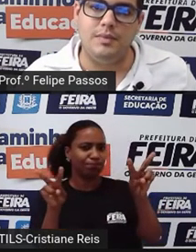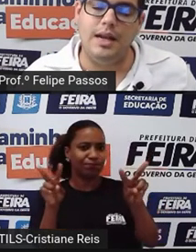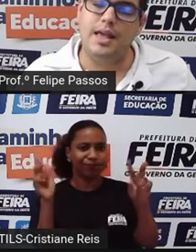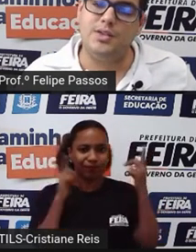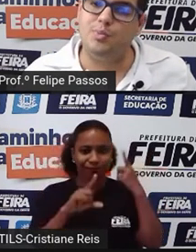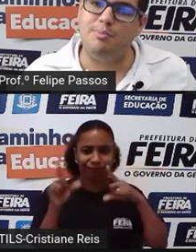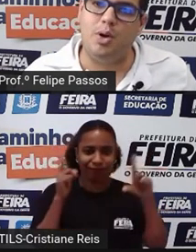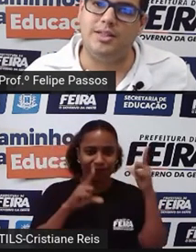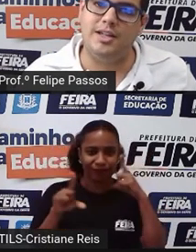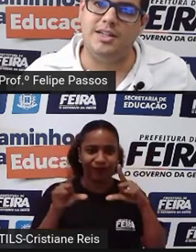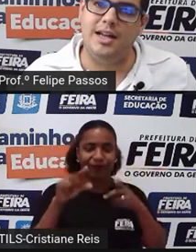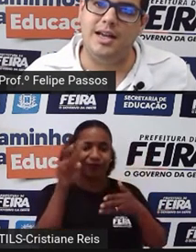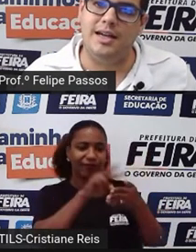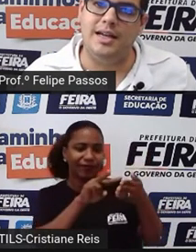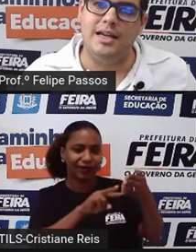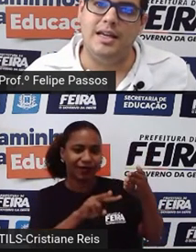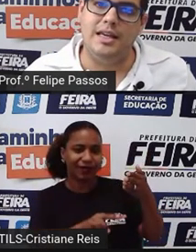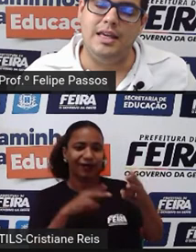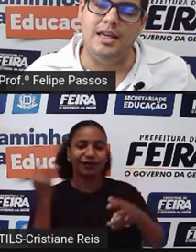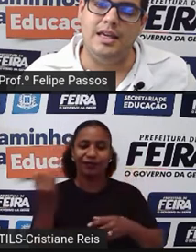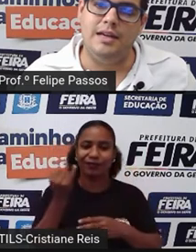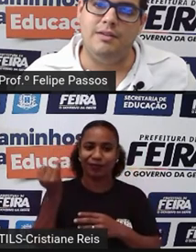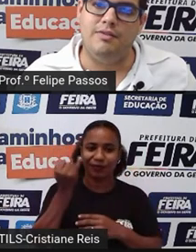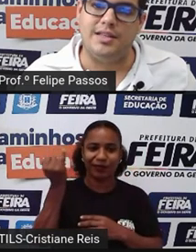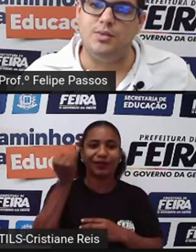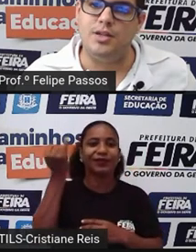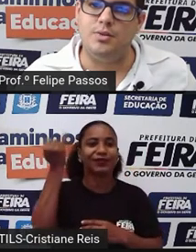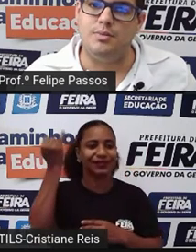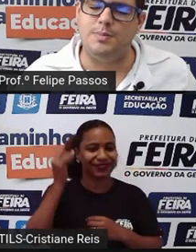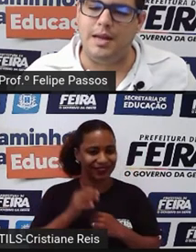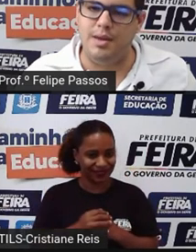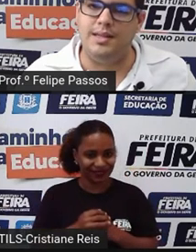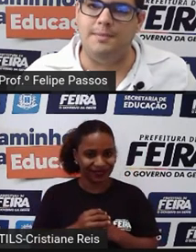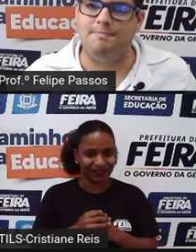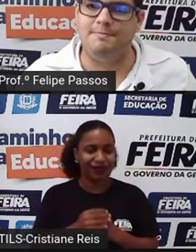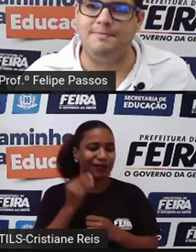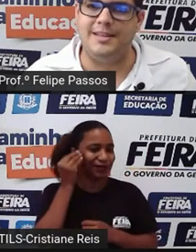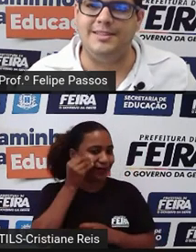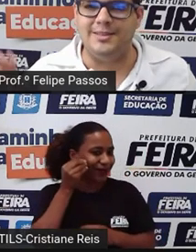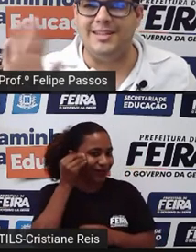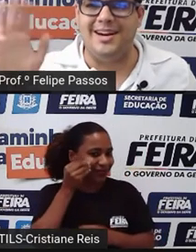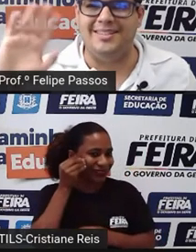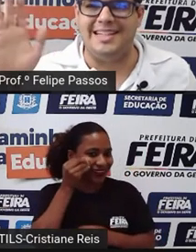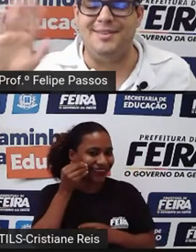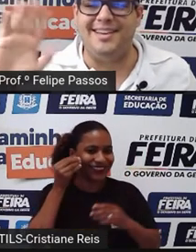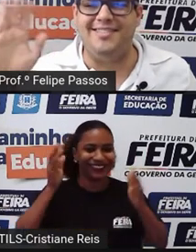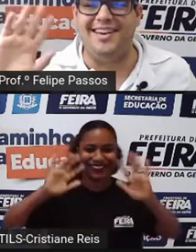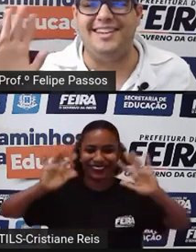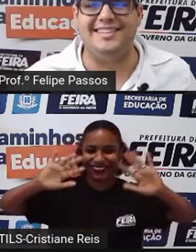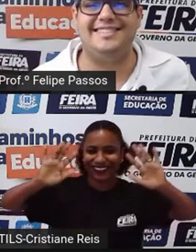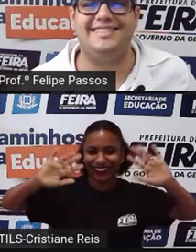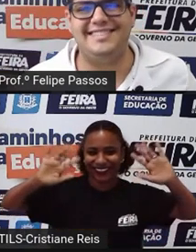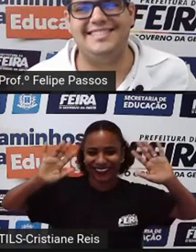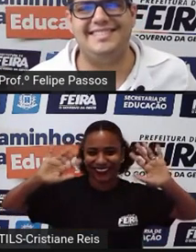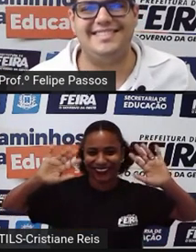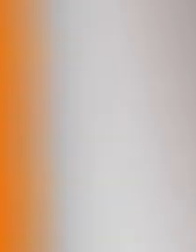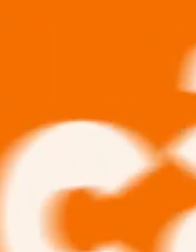certo? Ler é super importante, galera. E façam isso, experimentem. Tchau, tchau. Até semana que vem.